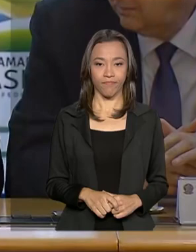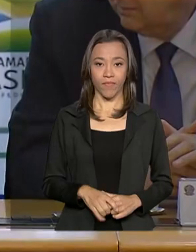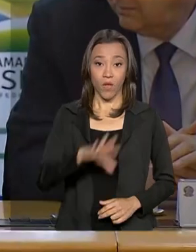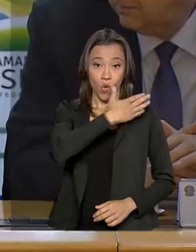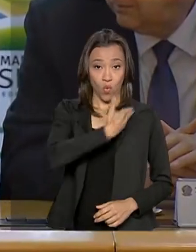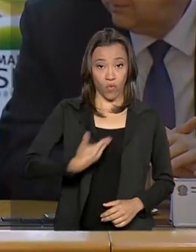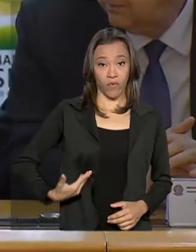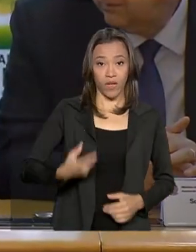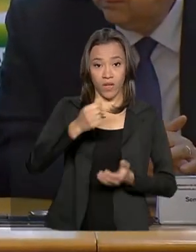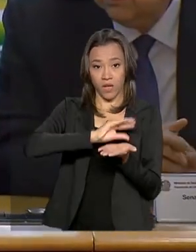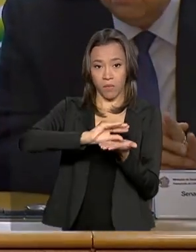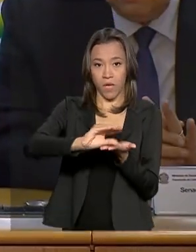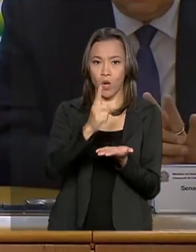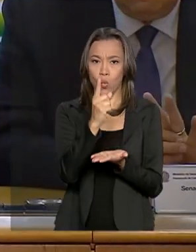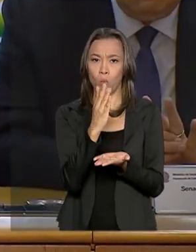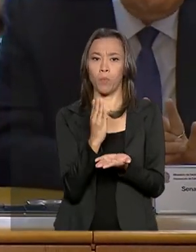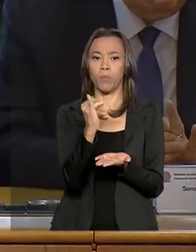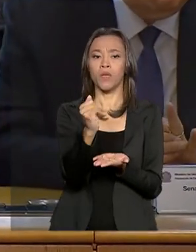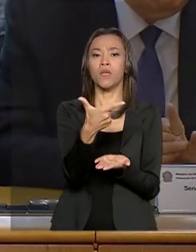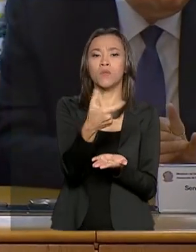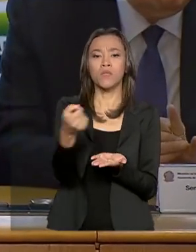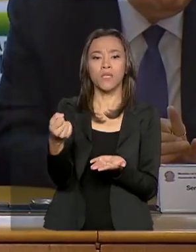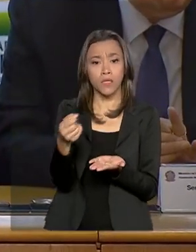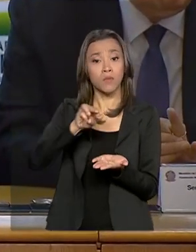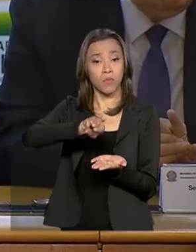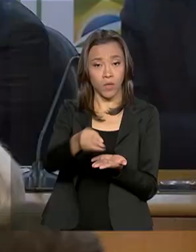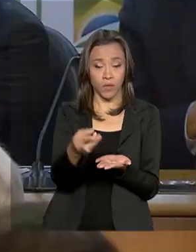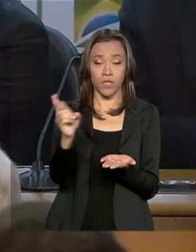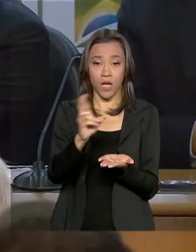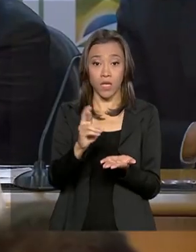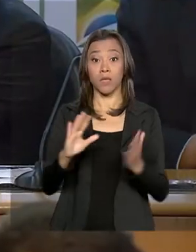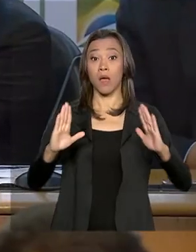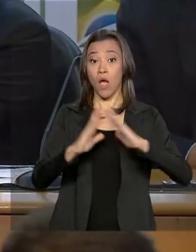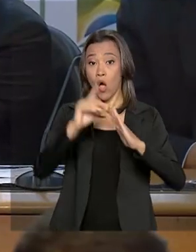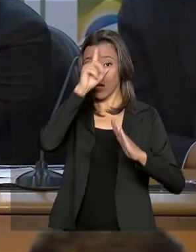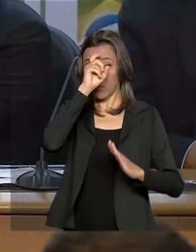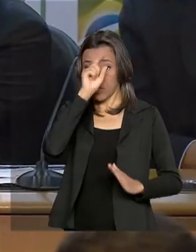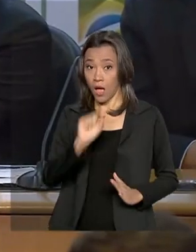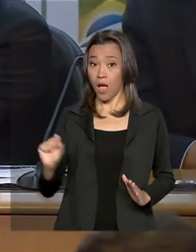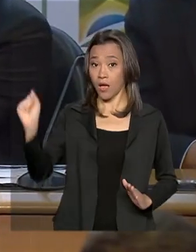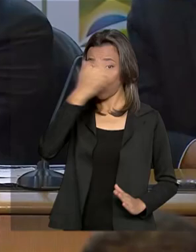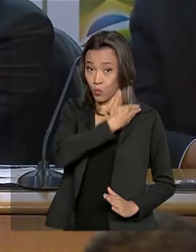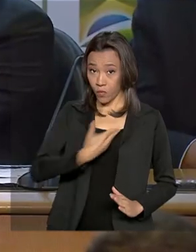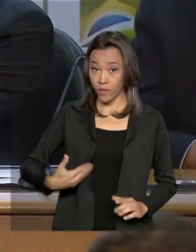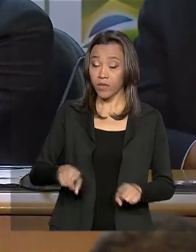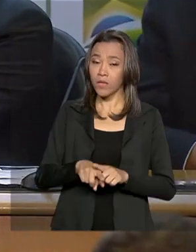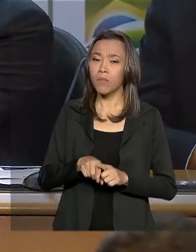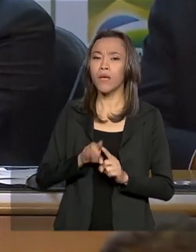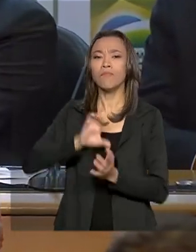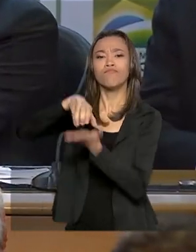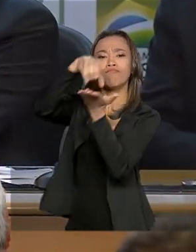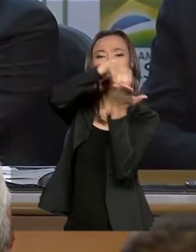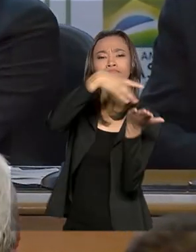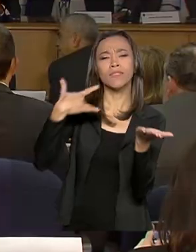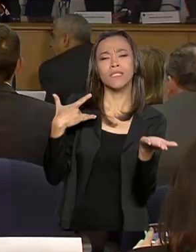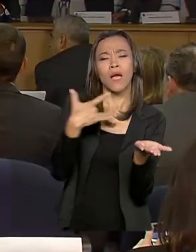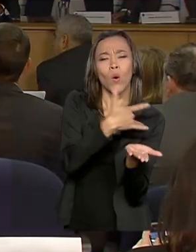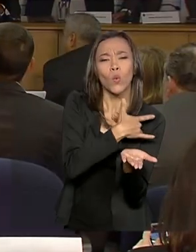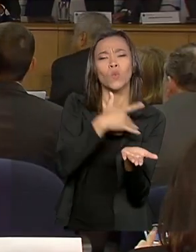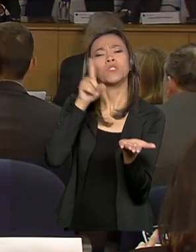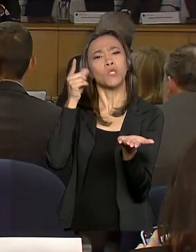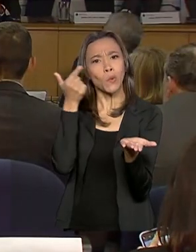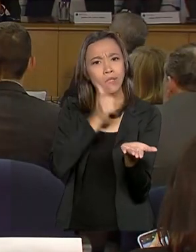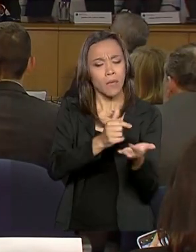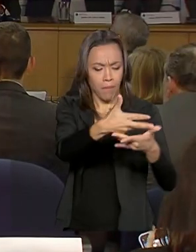Governo libera 1 bilhão e 200 milhões de reais para hospitais públicos e unidades básicas de saúde e consegue